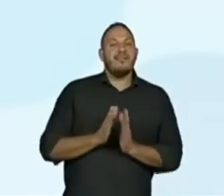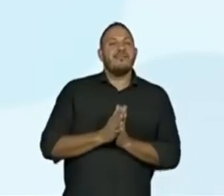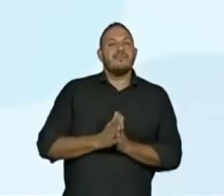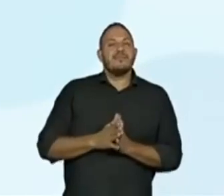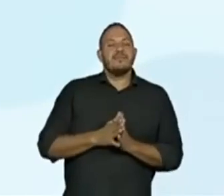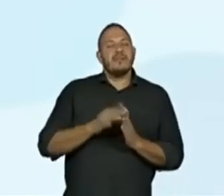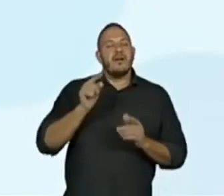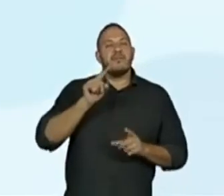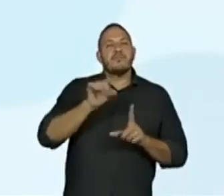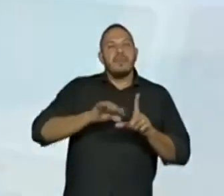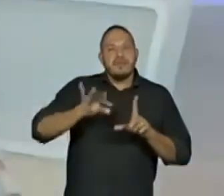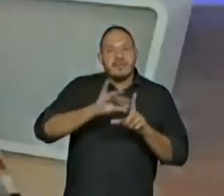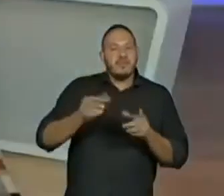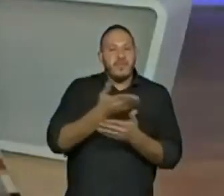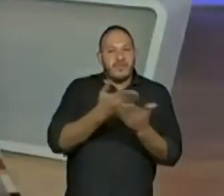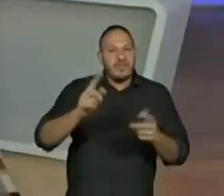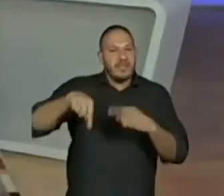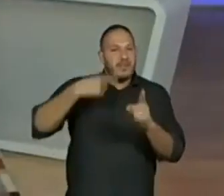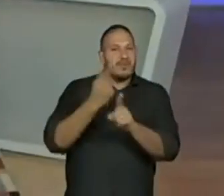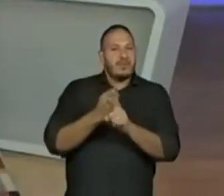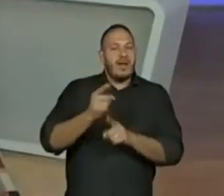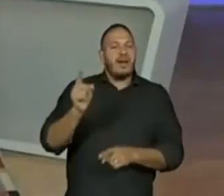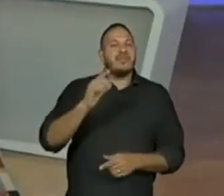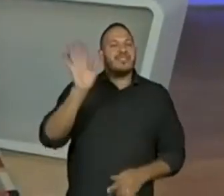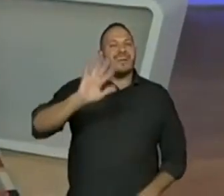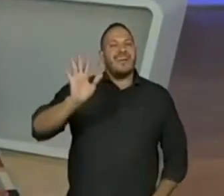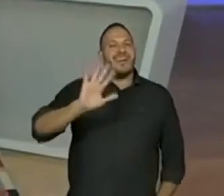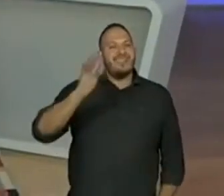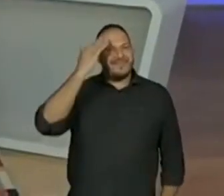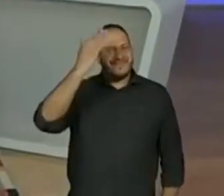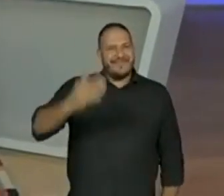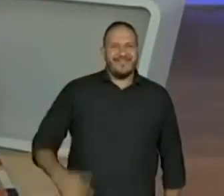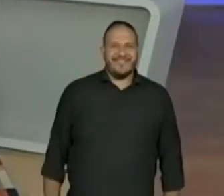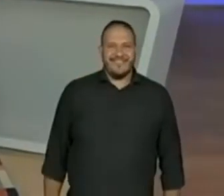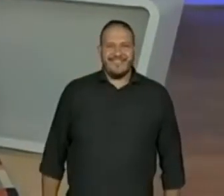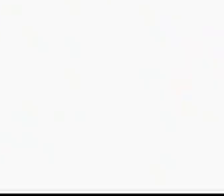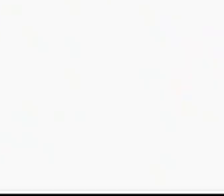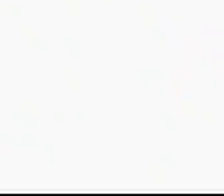participação para vocês e até a próxima. Obrigada. Tchau, tchau.